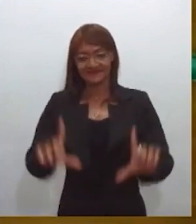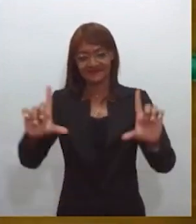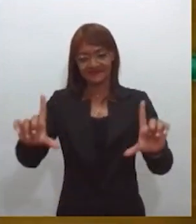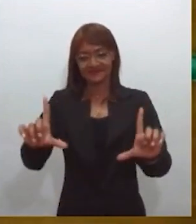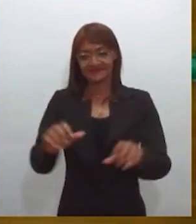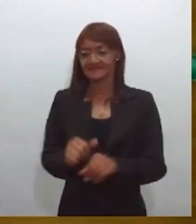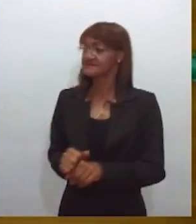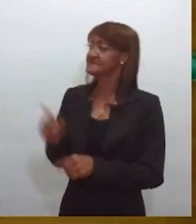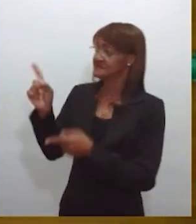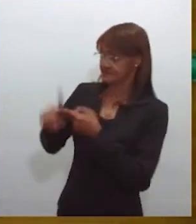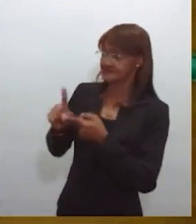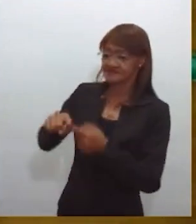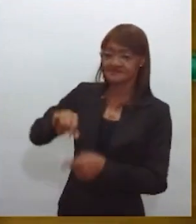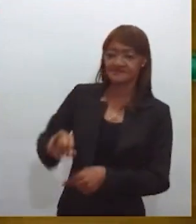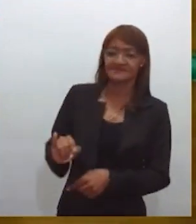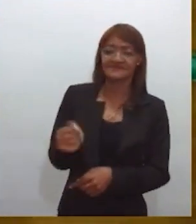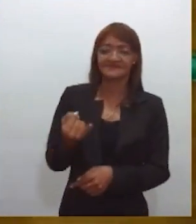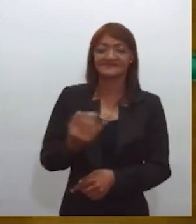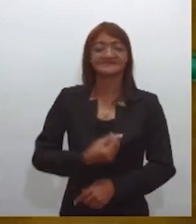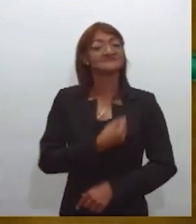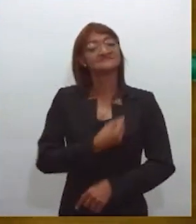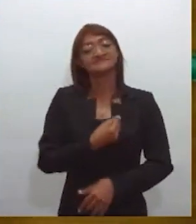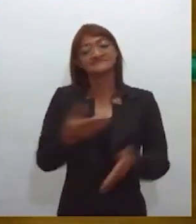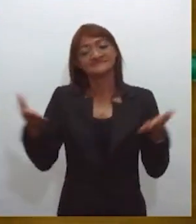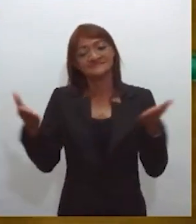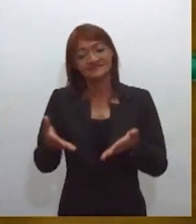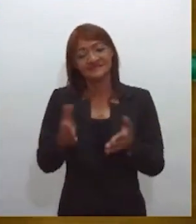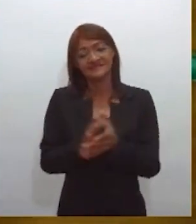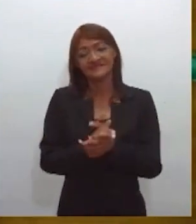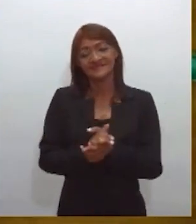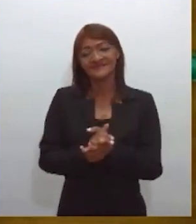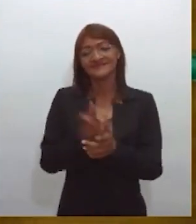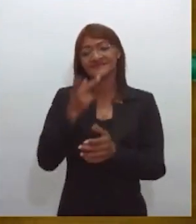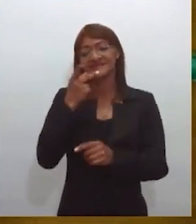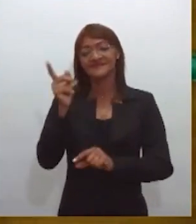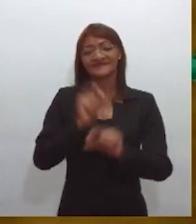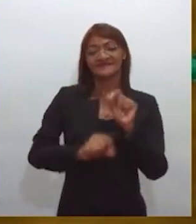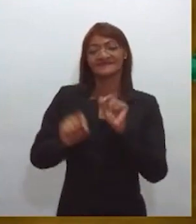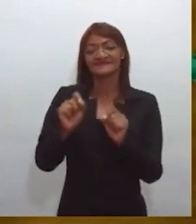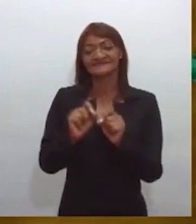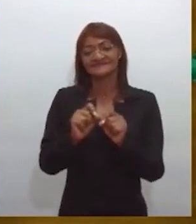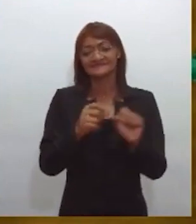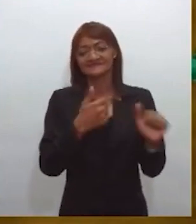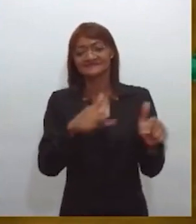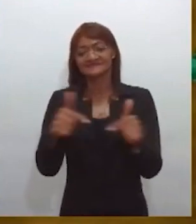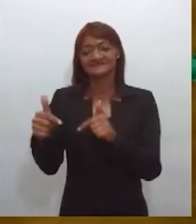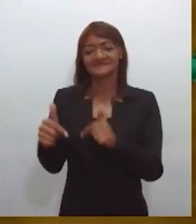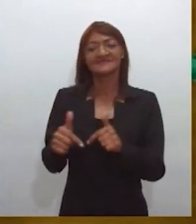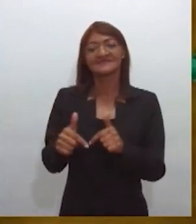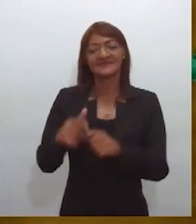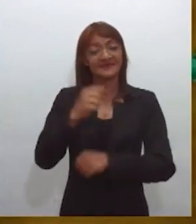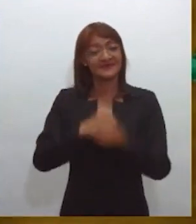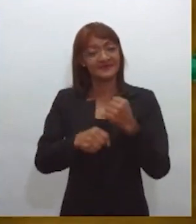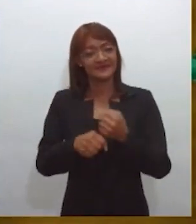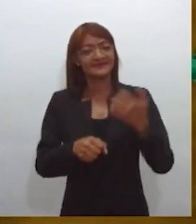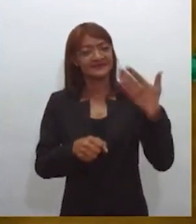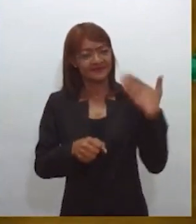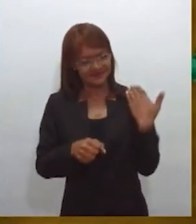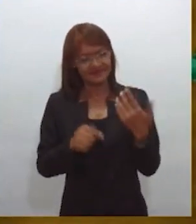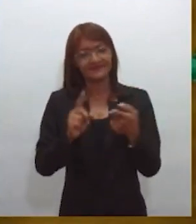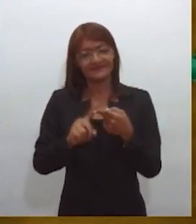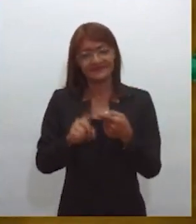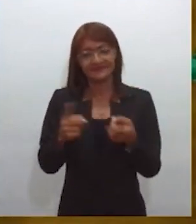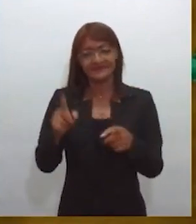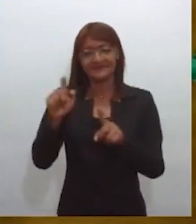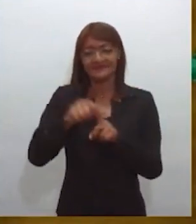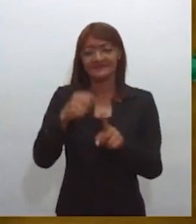aproveitar que você está aqui com a gente, para a gente falar do trabalho que foi feito aqui no ano passado, no mês de novembro, com o